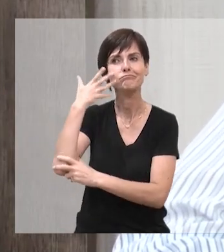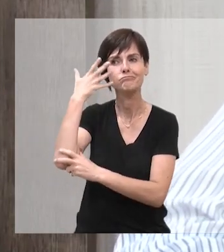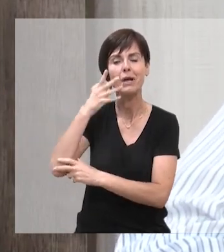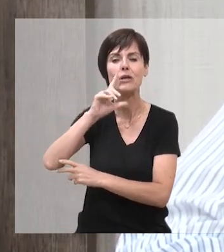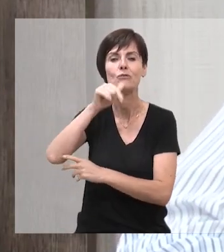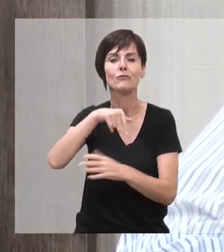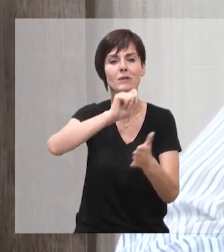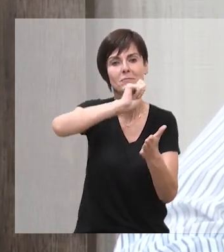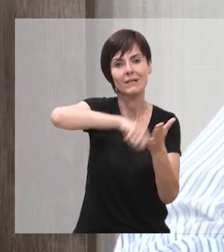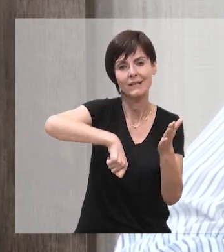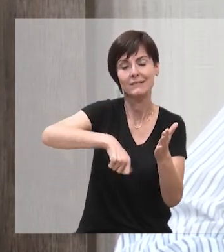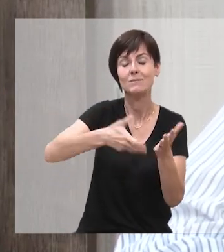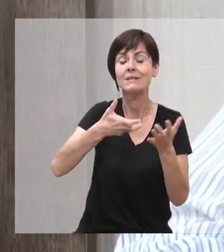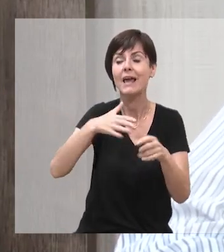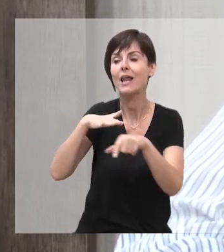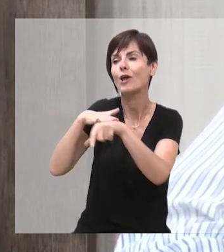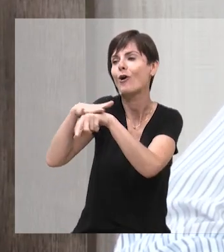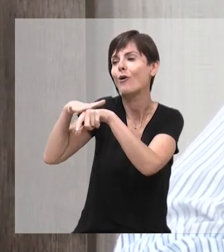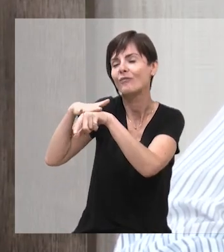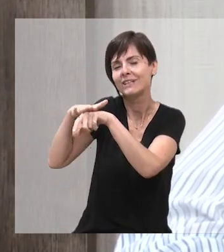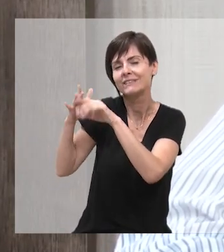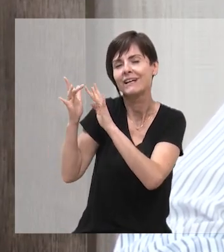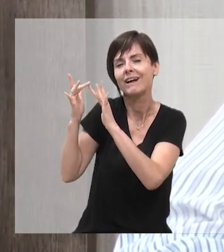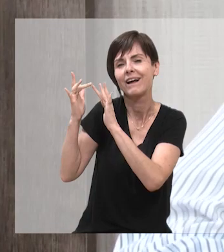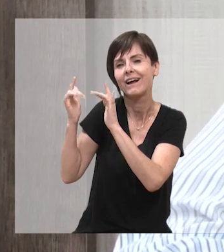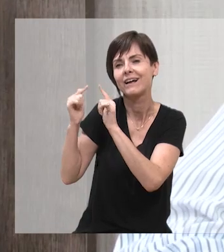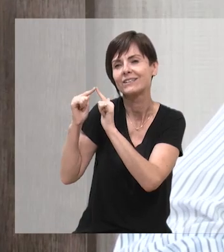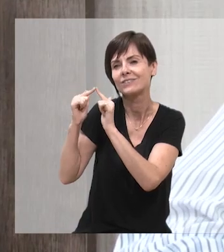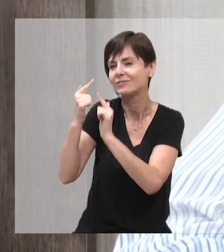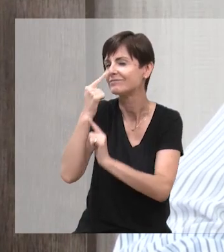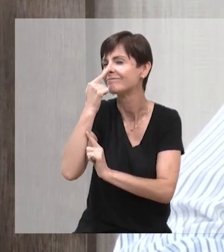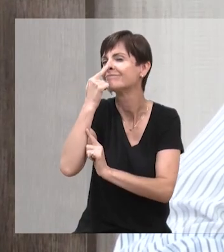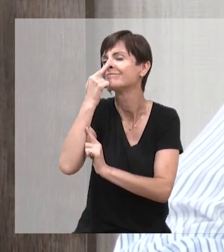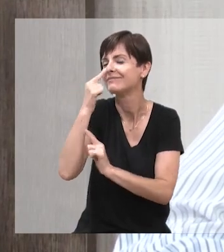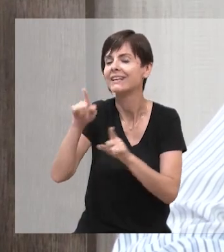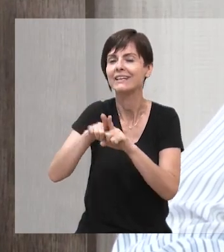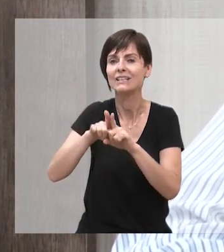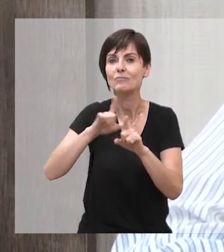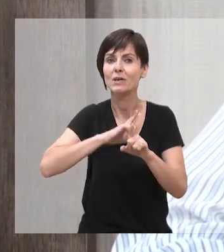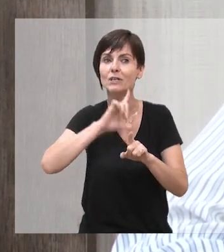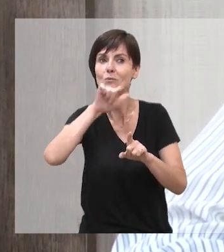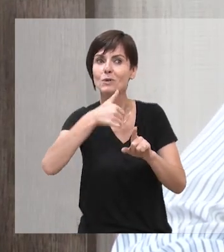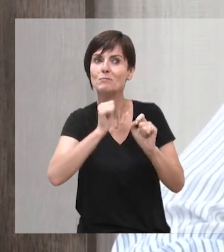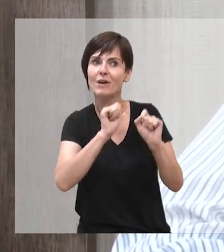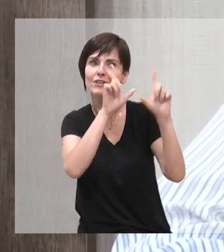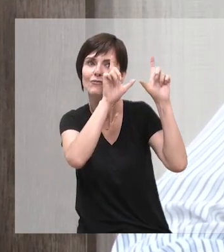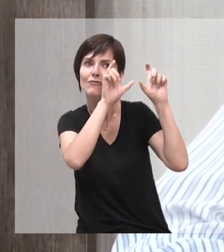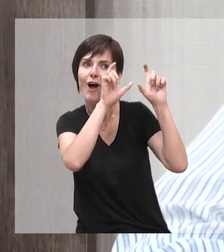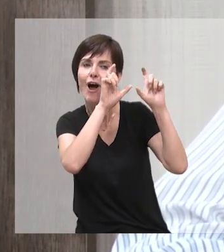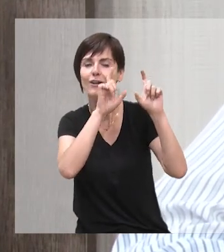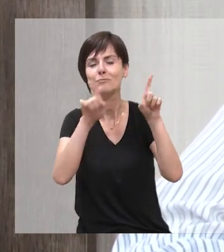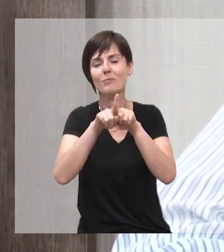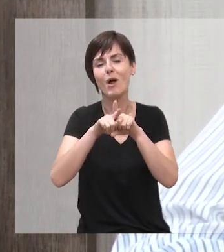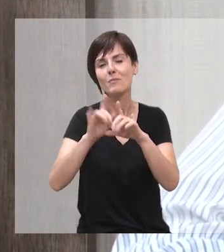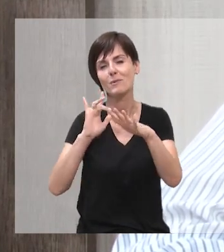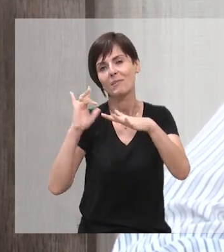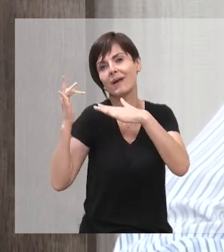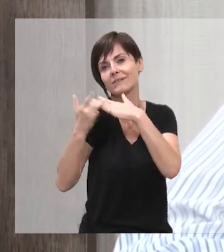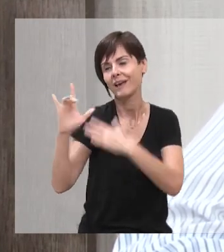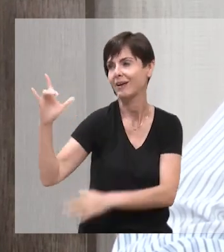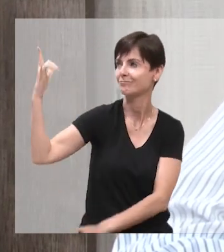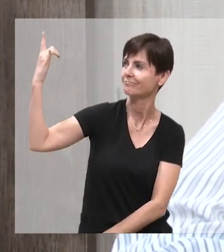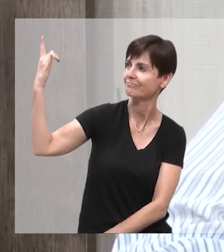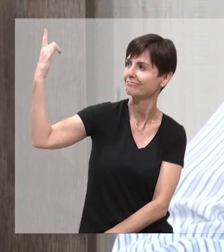só assistir a palestra e pegar o autógrafo, as pessoas querem conversar e ainda tem o expediente das fotografias e momento de rede